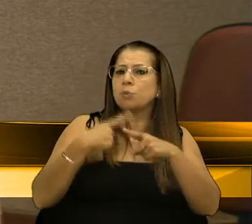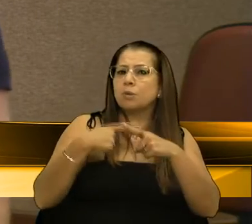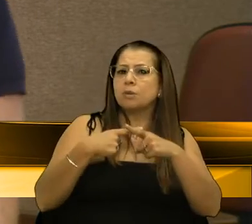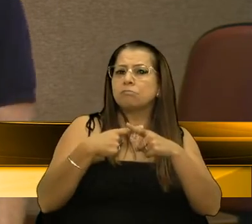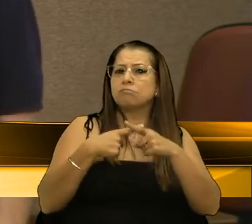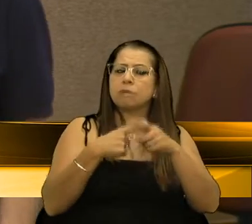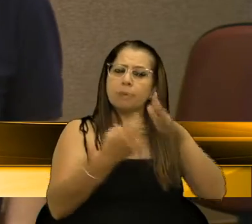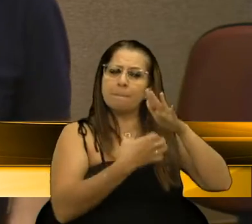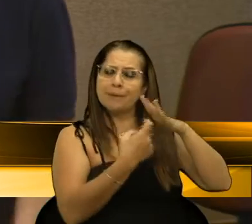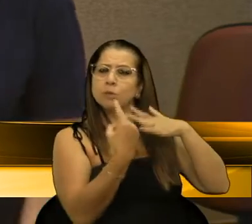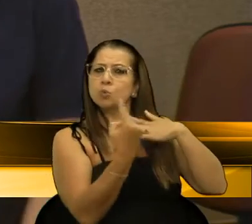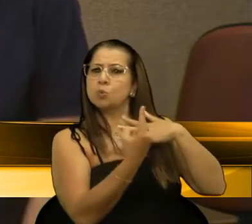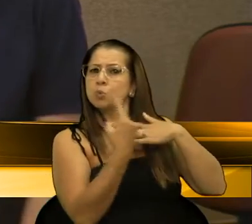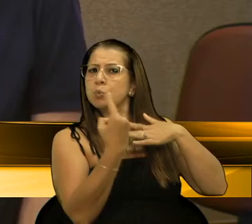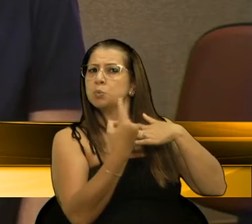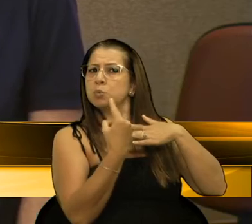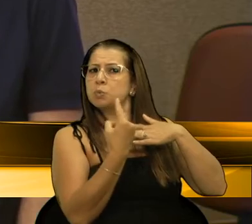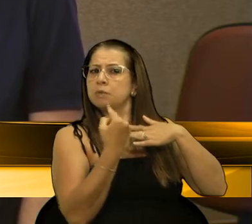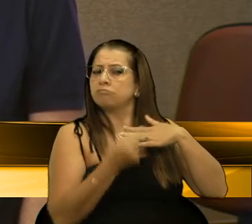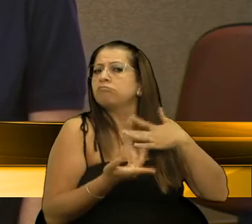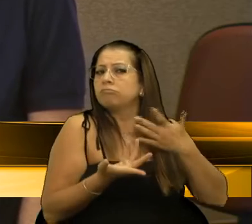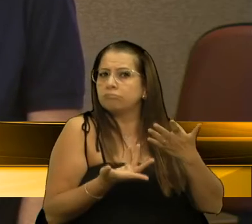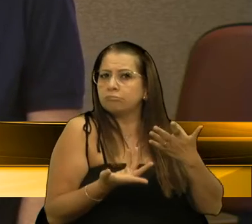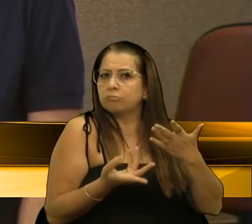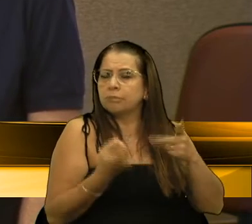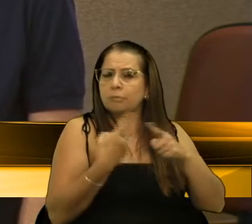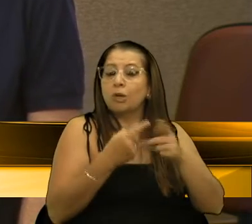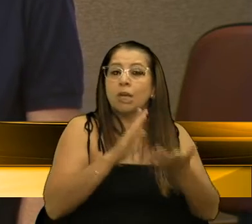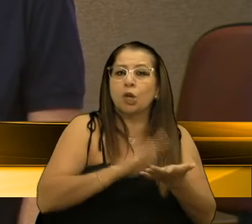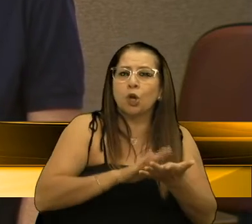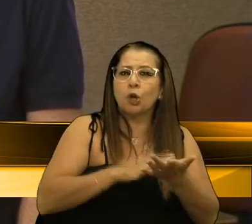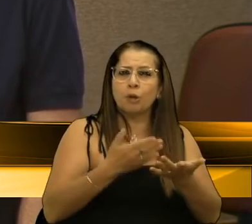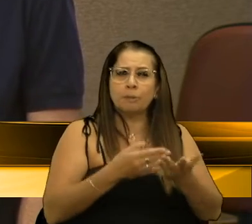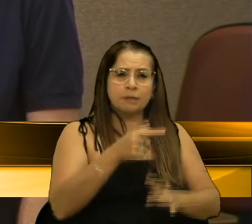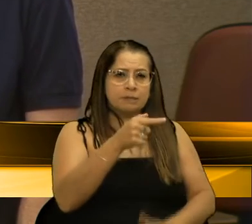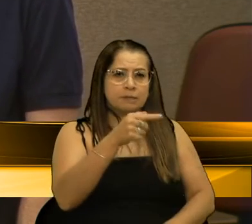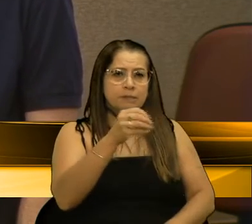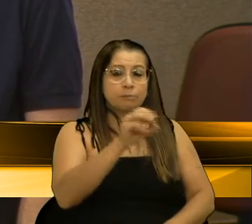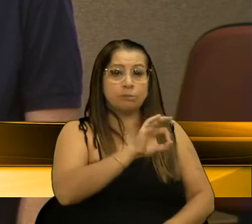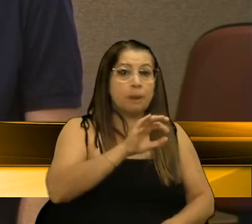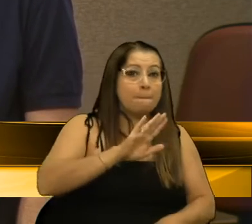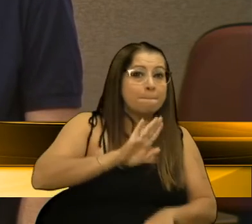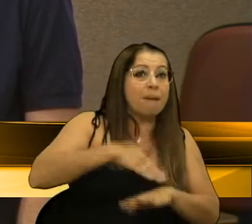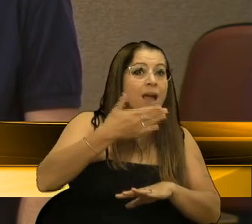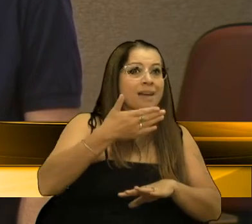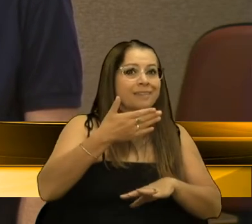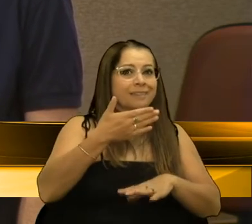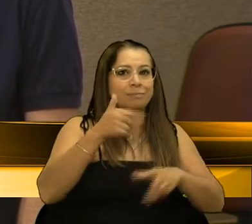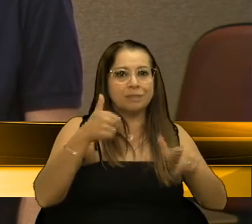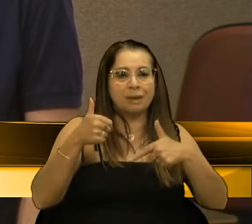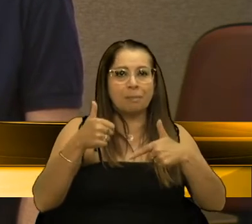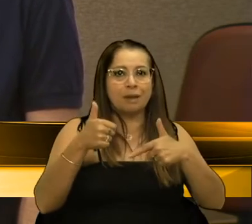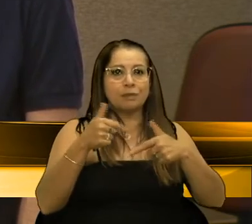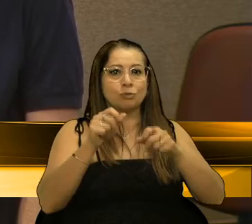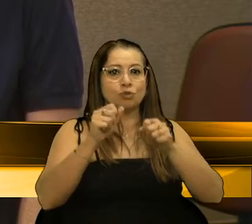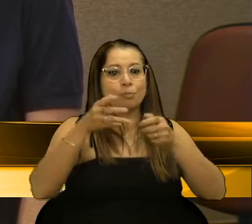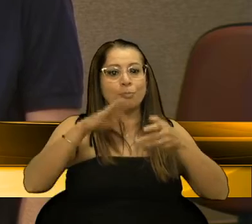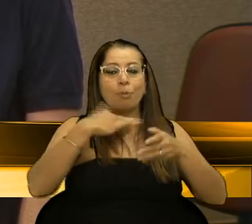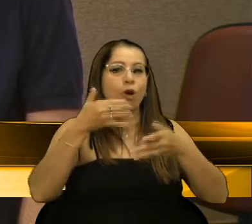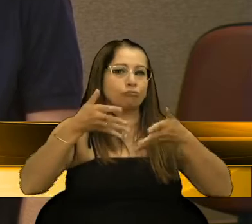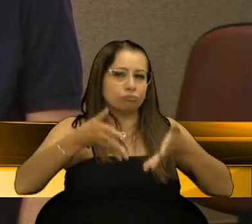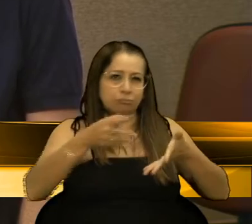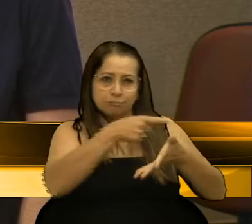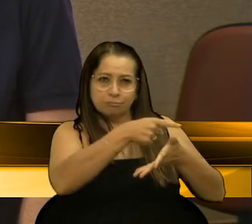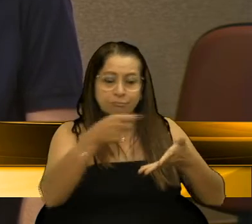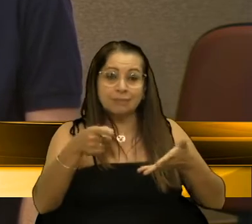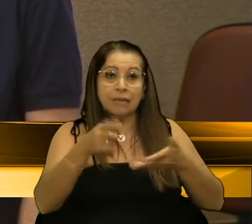monopólio em nossa cidade, por que esse monopólio cobra 70% a mais para serviços funerários. Eu acho que é de